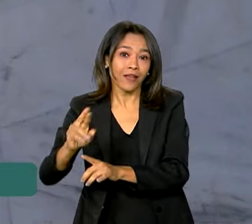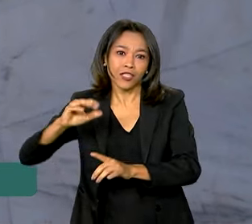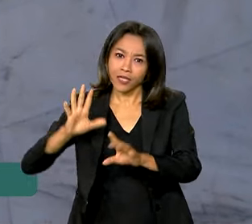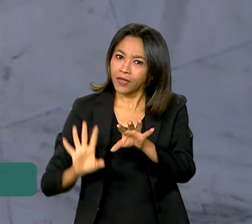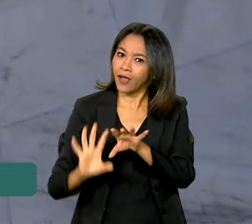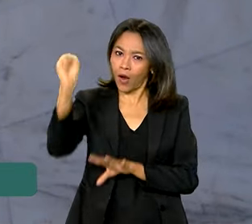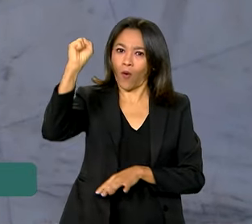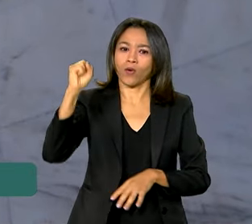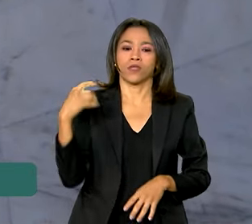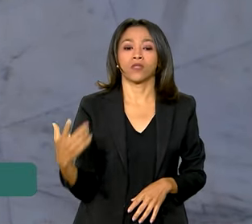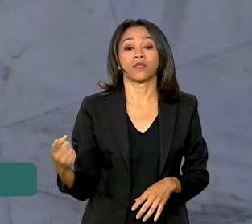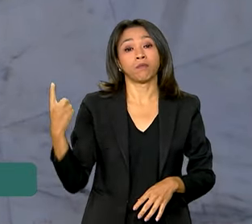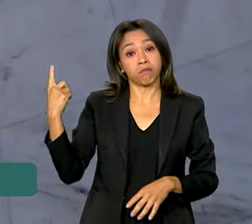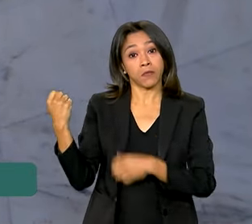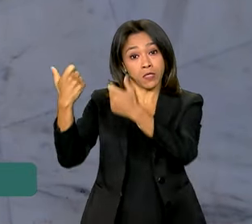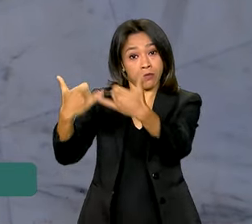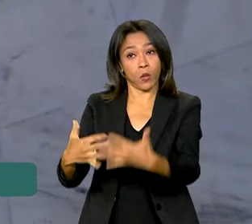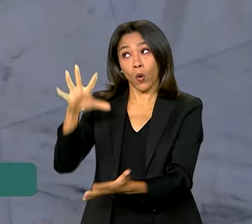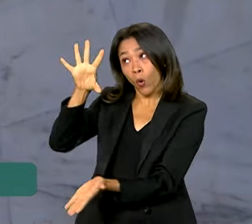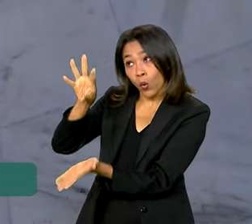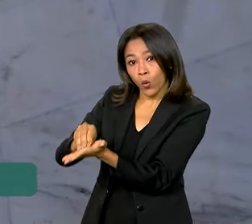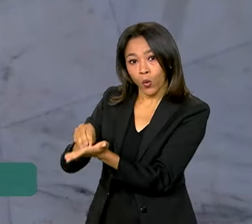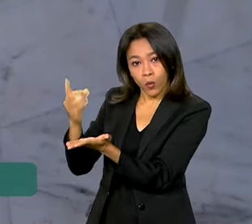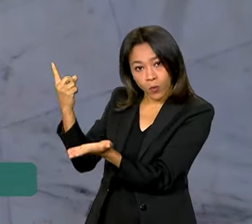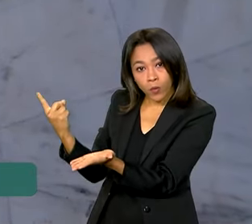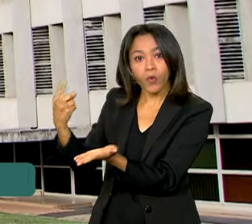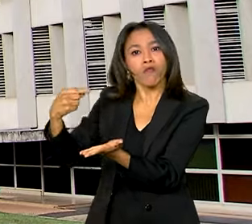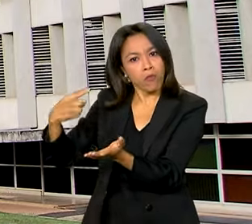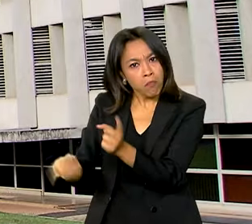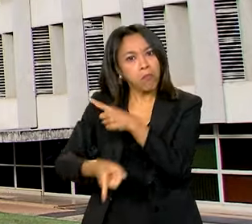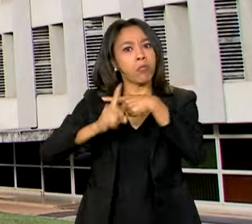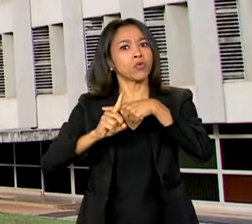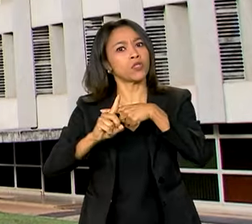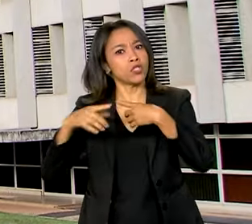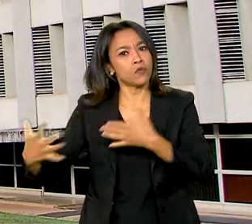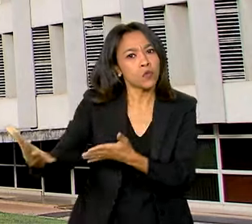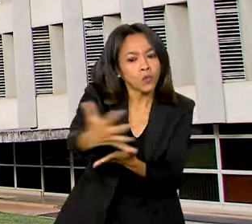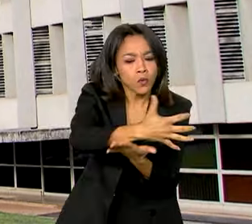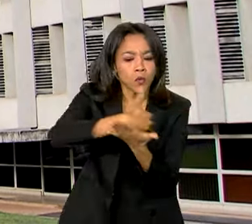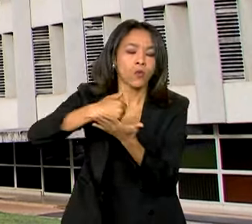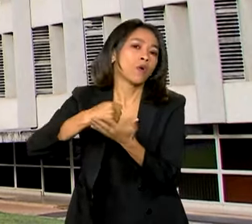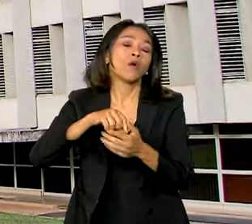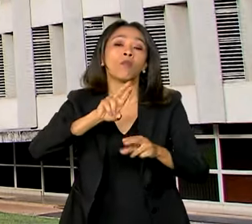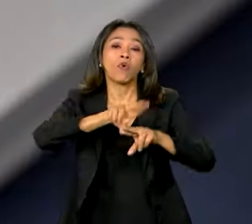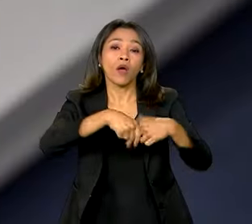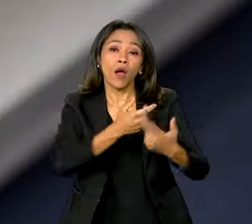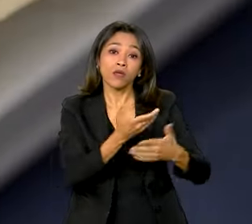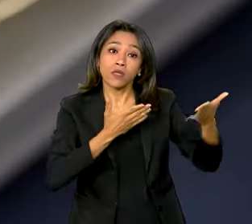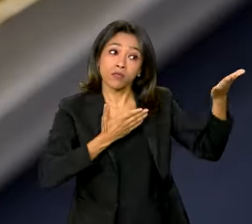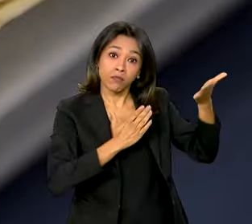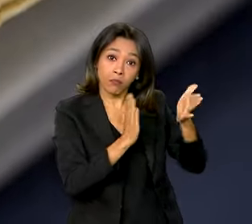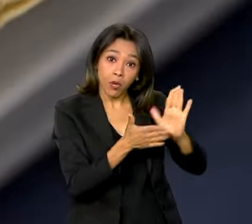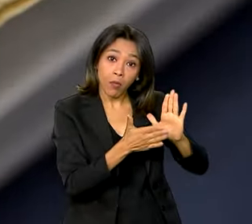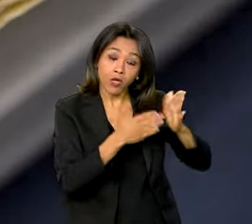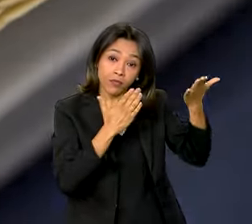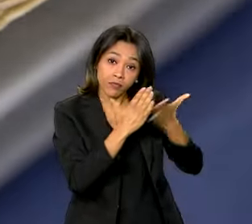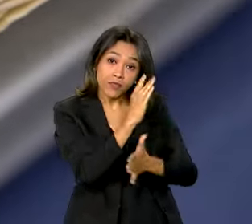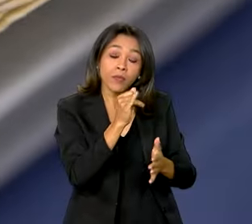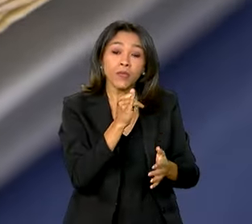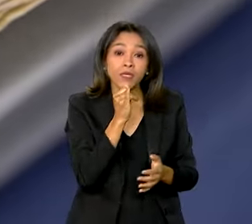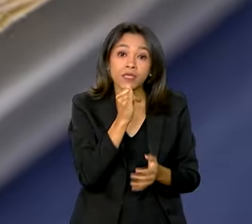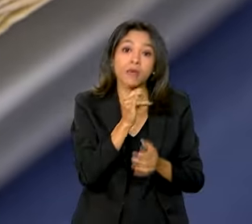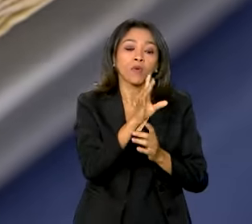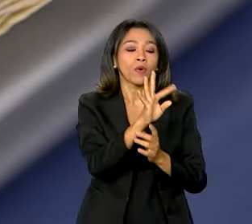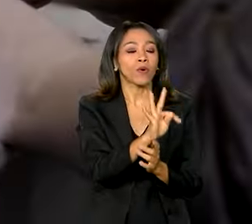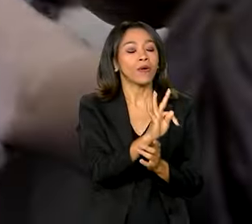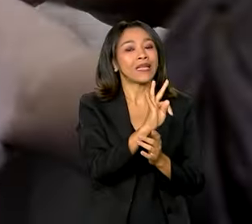De acordo com a Receita Federal, o resultado positivo se deve a medidas aprovadas no ano passado, como a taxação de fundos